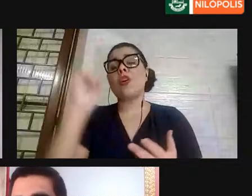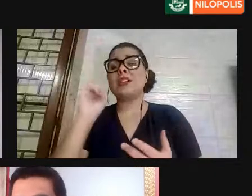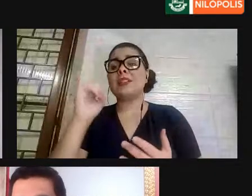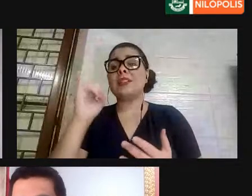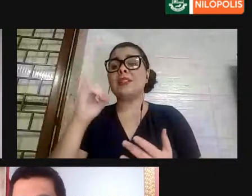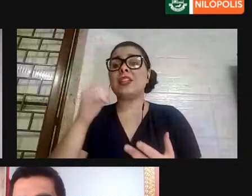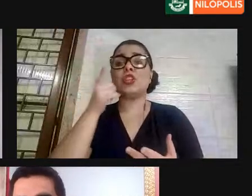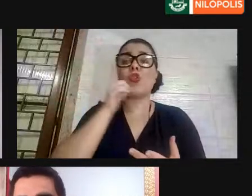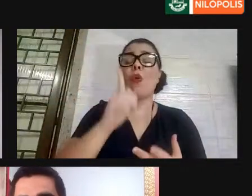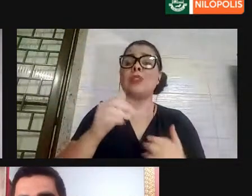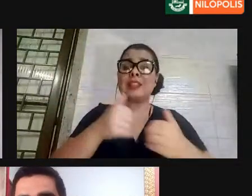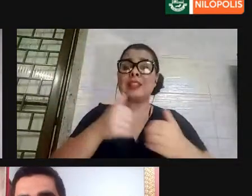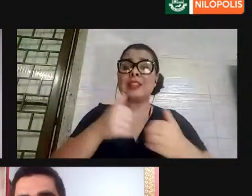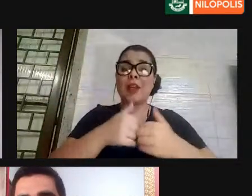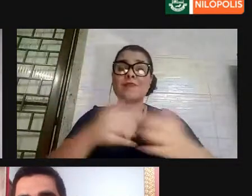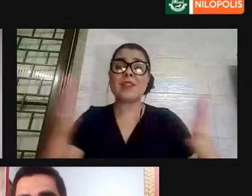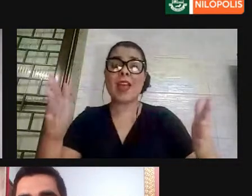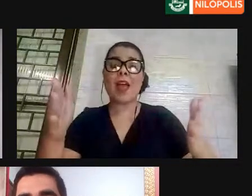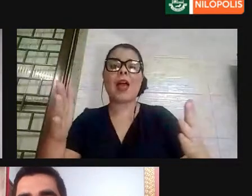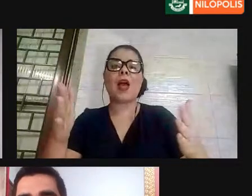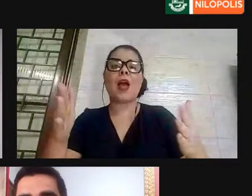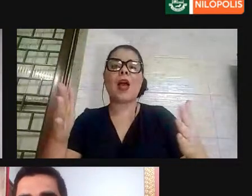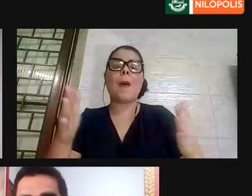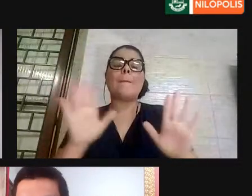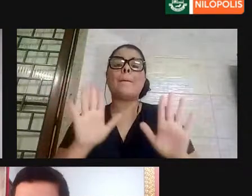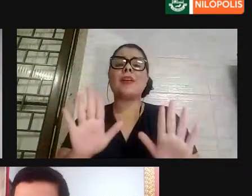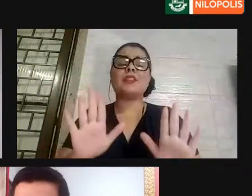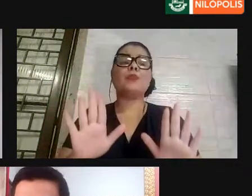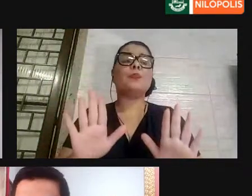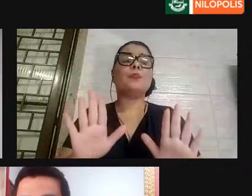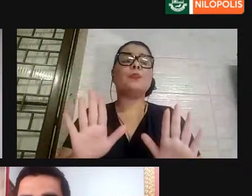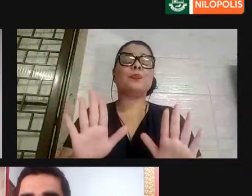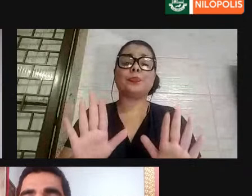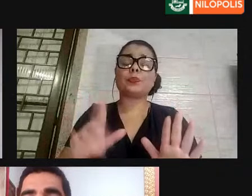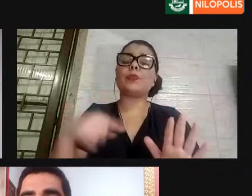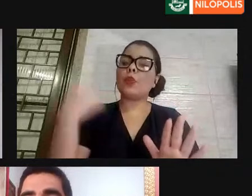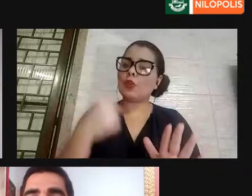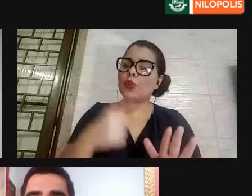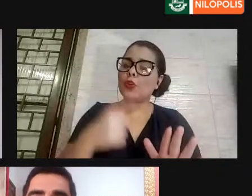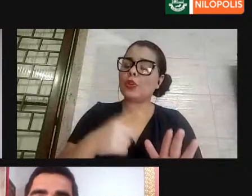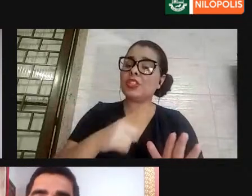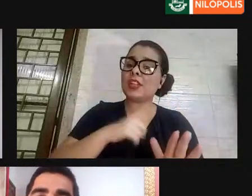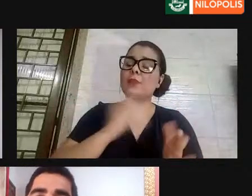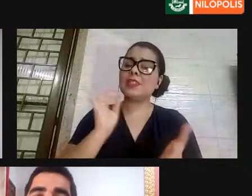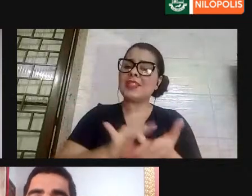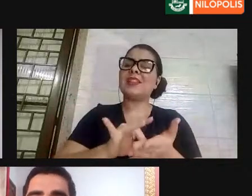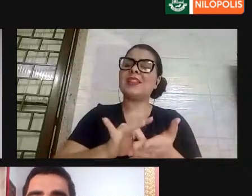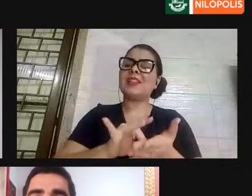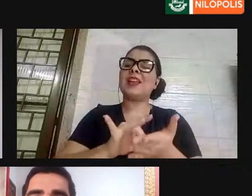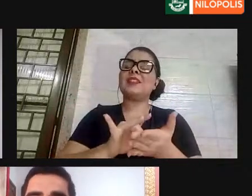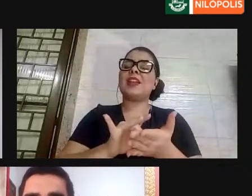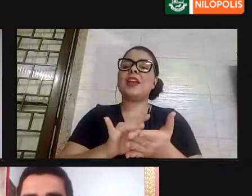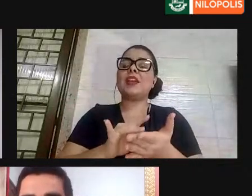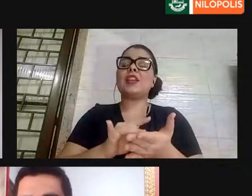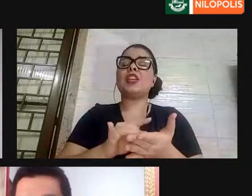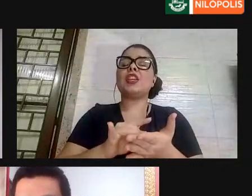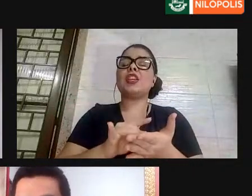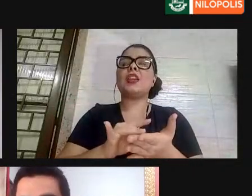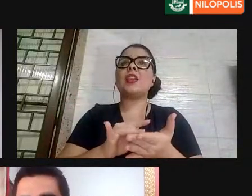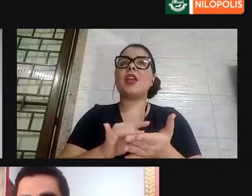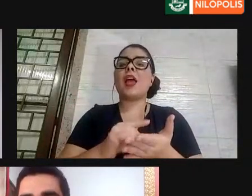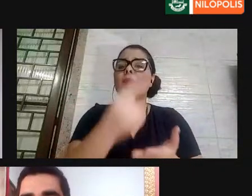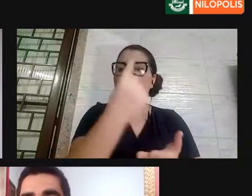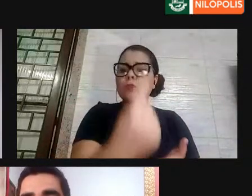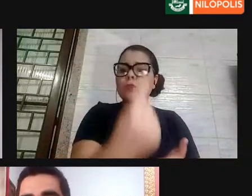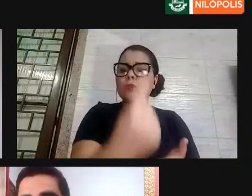capital de todos. Mas a gente tem certeza de que aquele que a gente conseguiu voltar a gente fez diferença na vida dele.